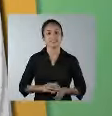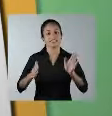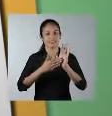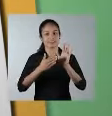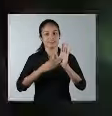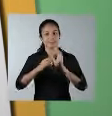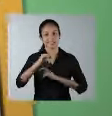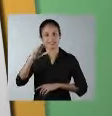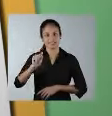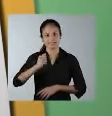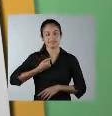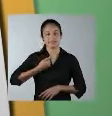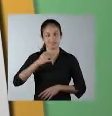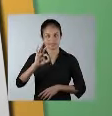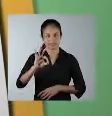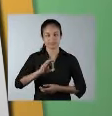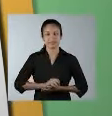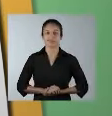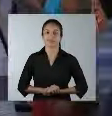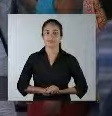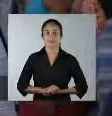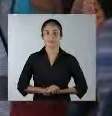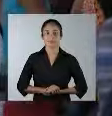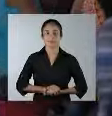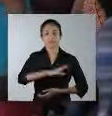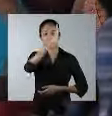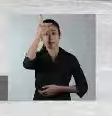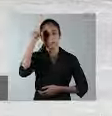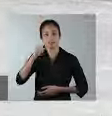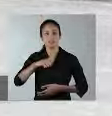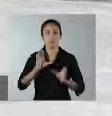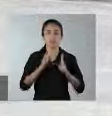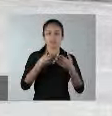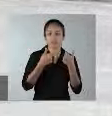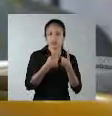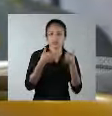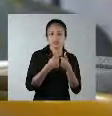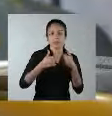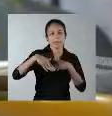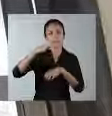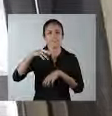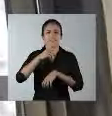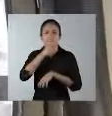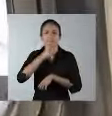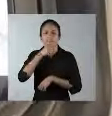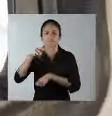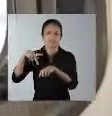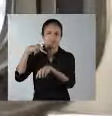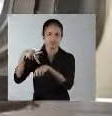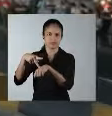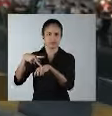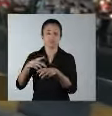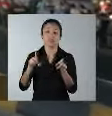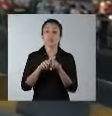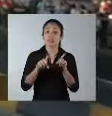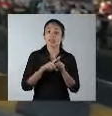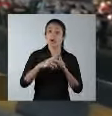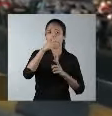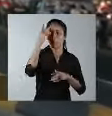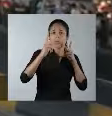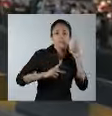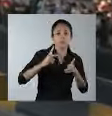Propostas de Silas 10. Manaus tem a frota de ônibus mais velha do país. E a população está